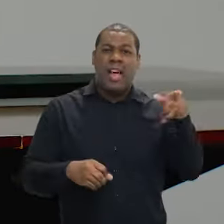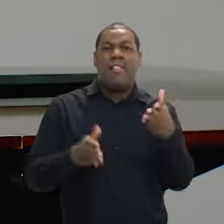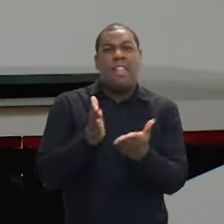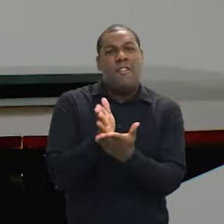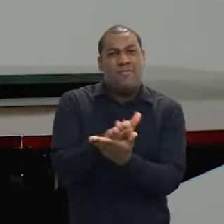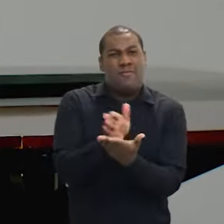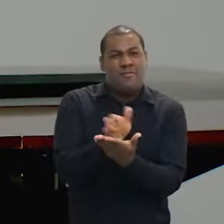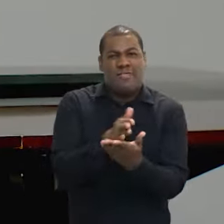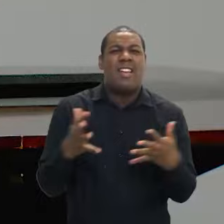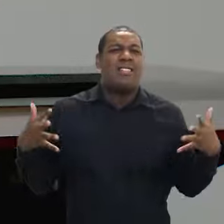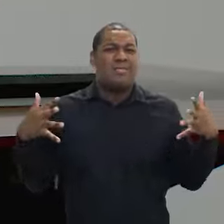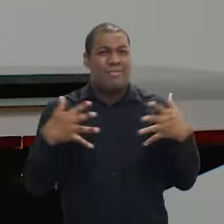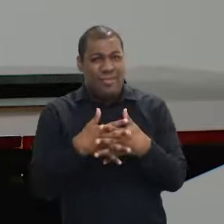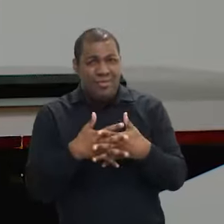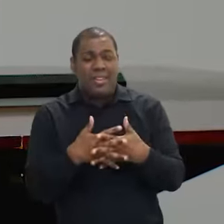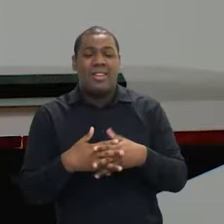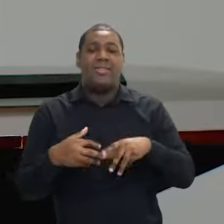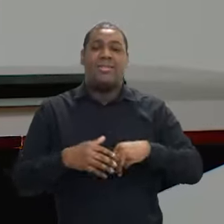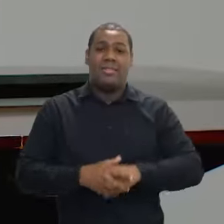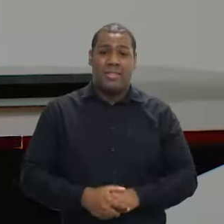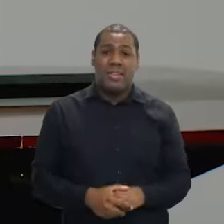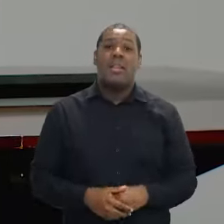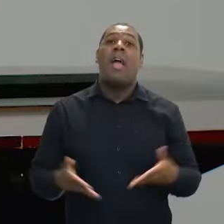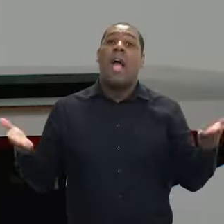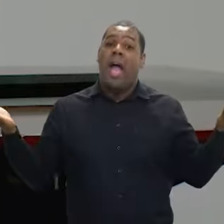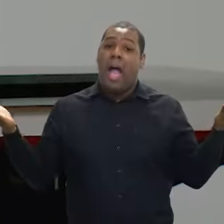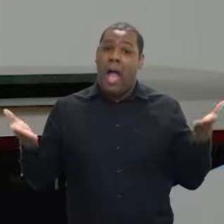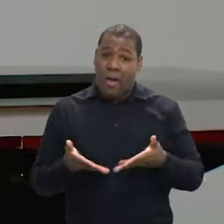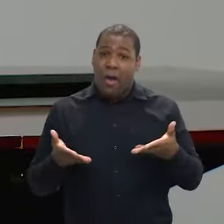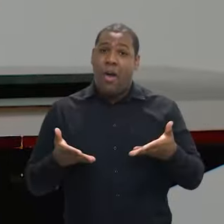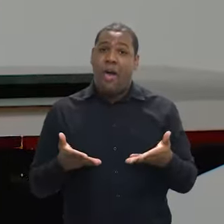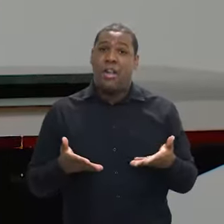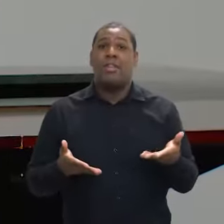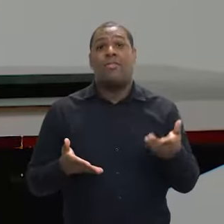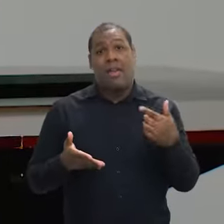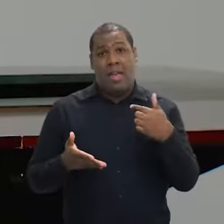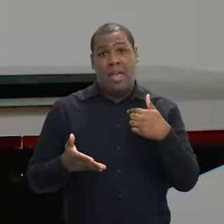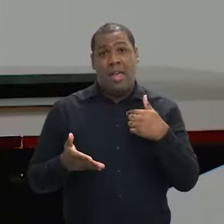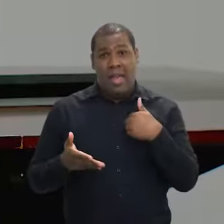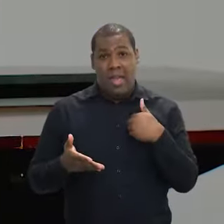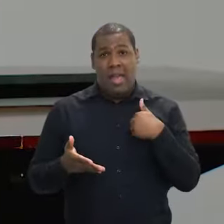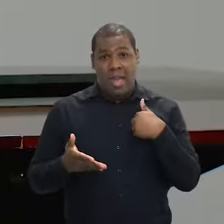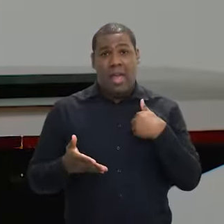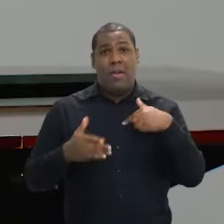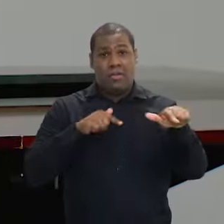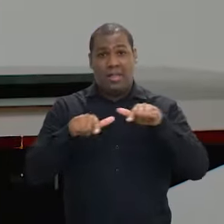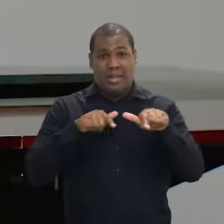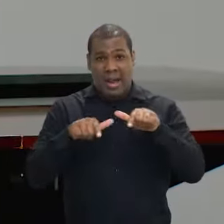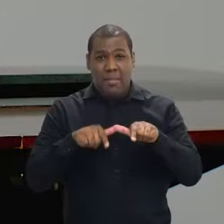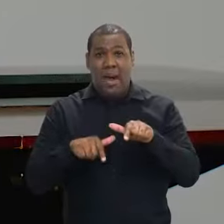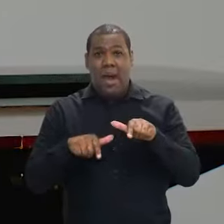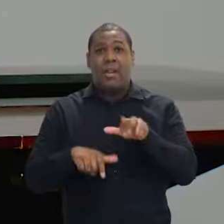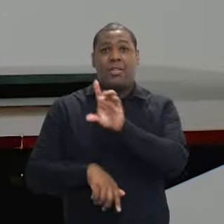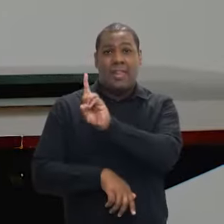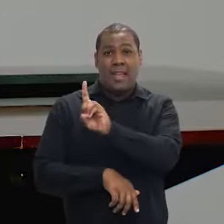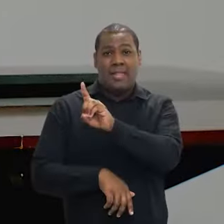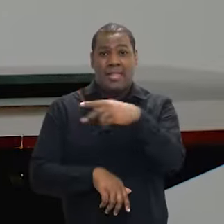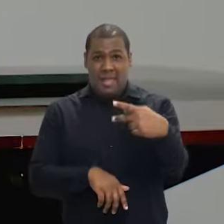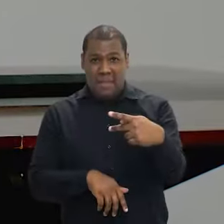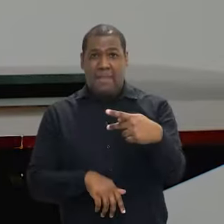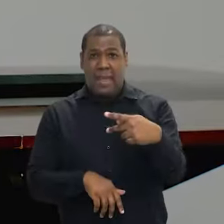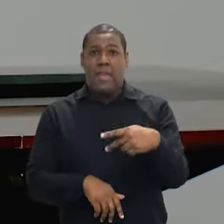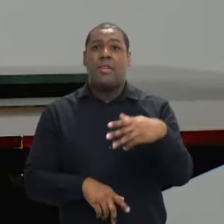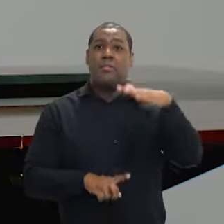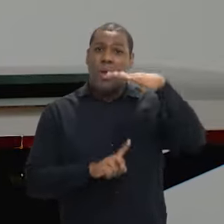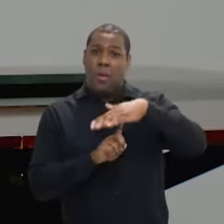conflitos e, mais recentemente, estou lotada na unidade de Curitiba, né? Unidade da Defensoria Pública da União de Curitiba,